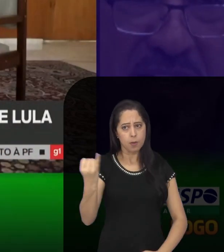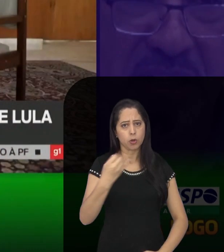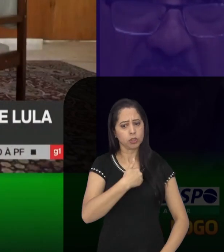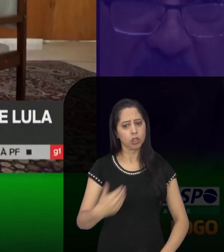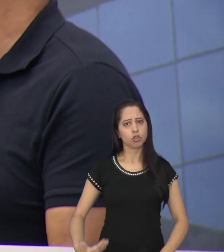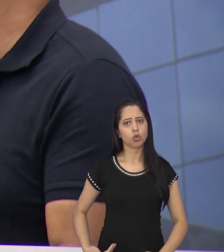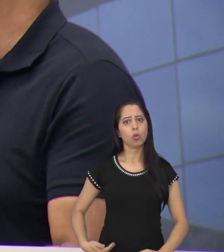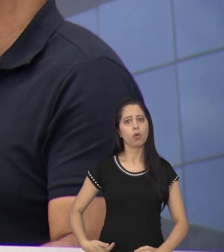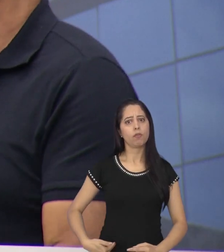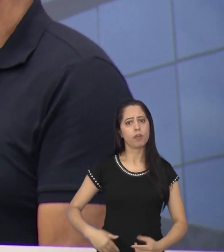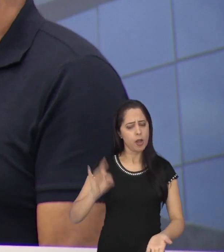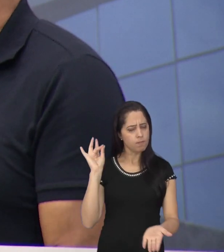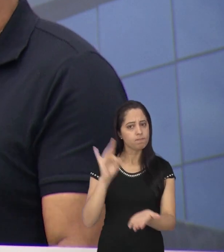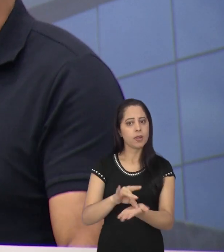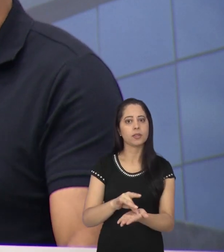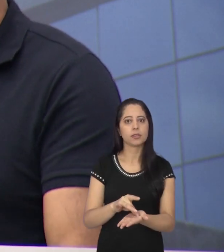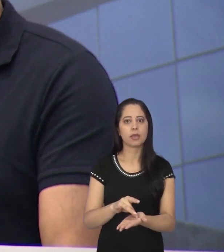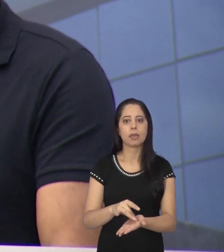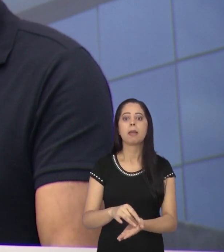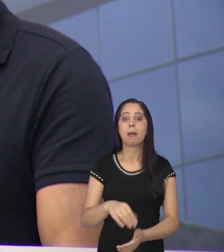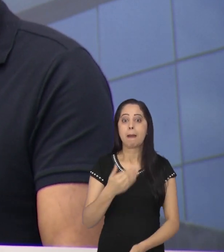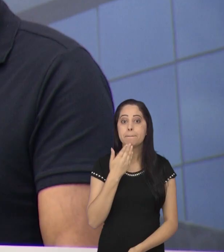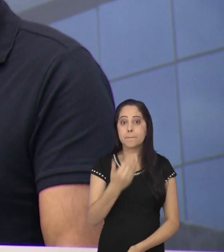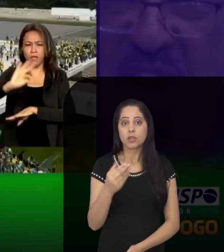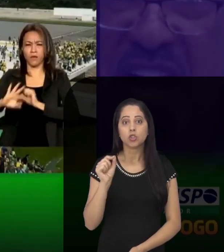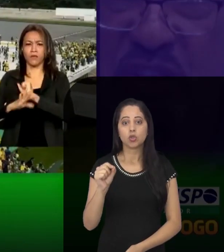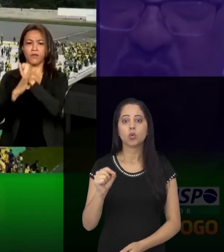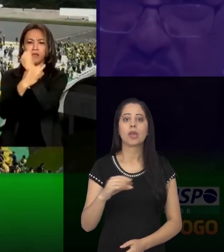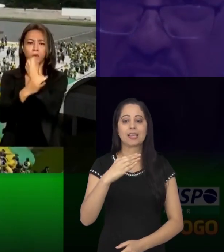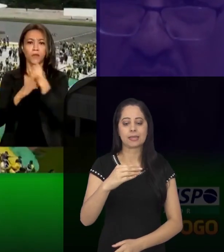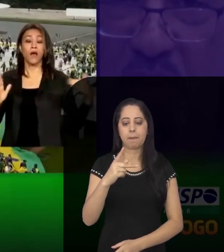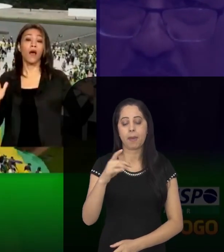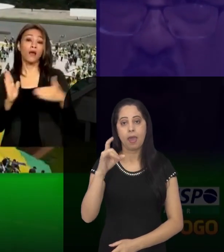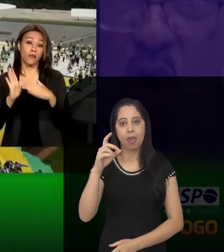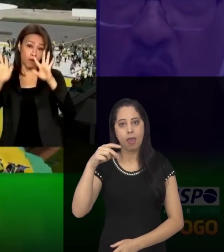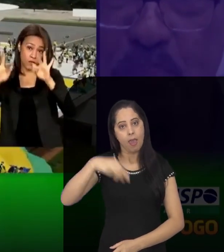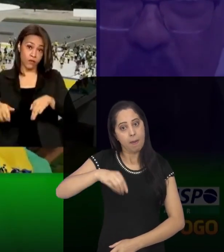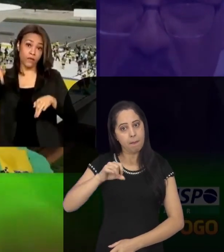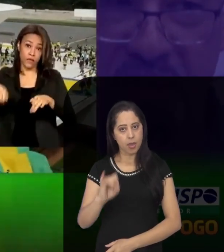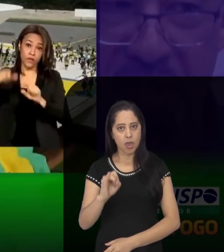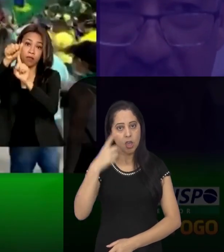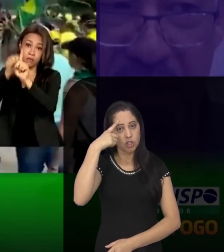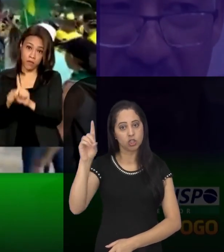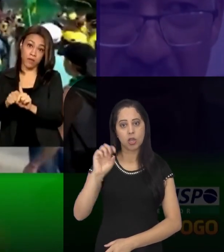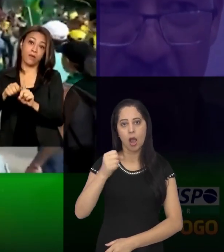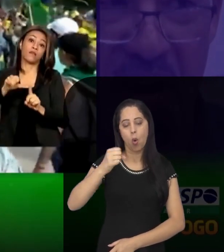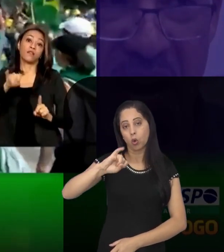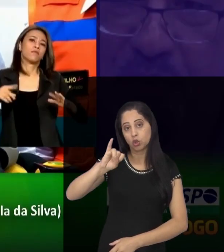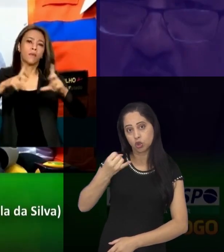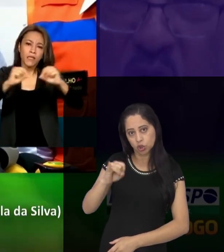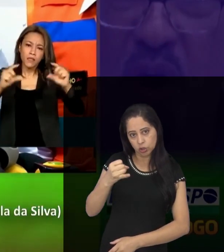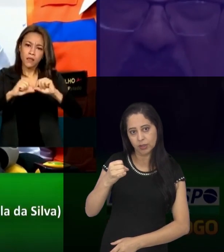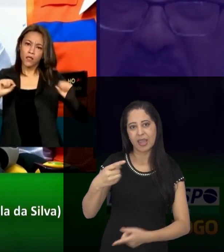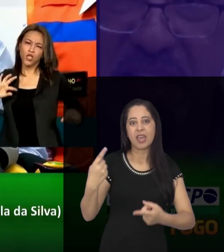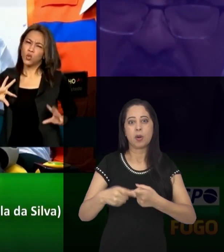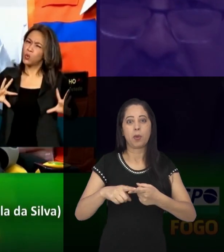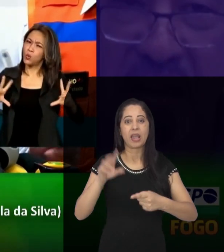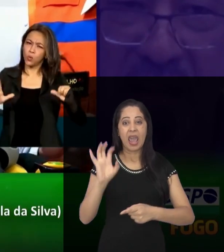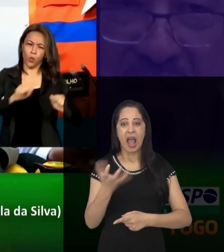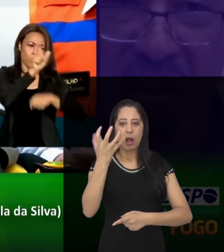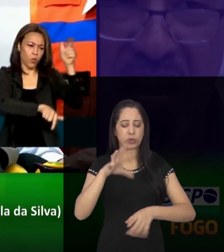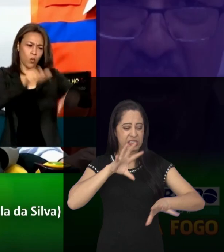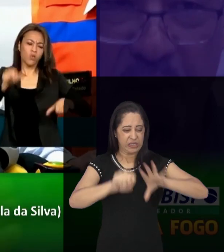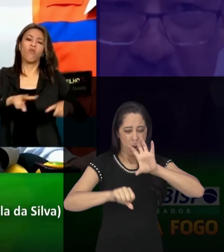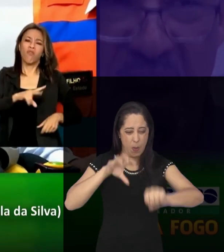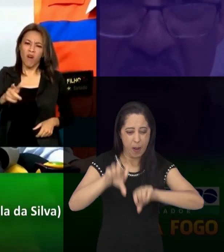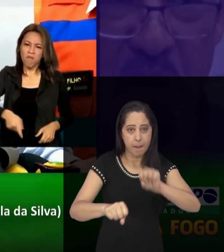de governo. O parlamentar também pediu celeridade na realização da CPMI do dia 8 de janeiro para investigar os atos